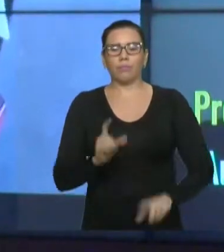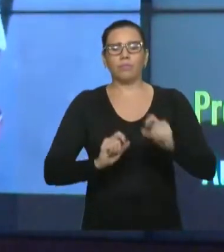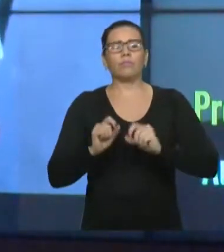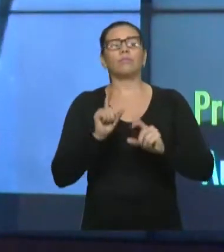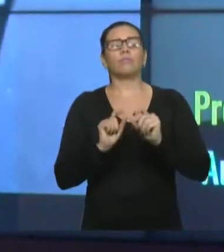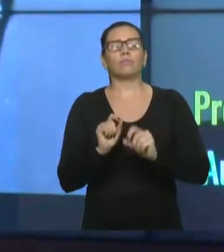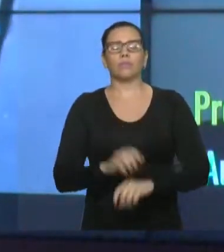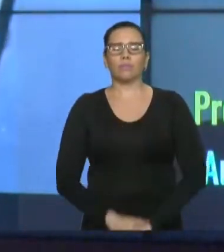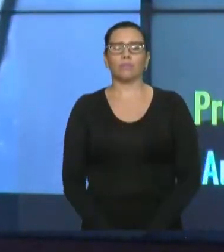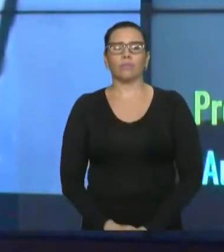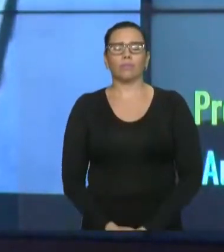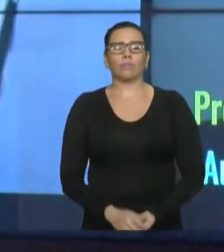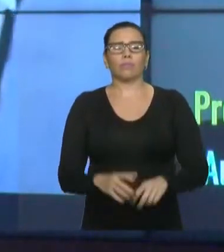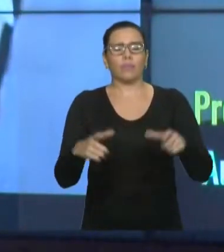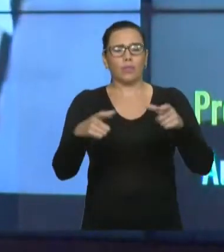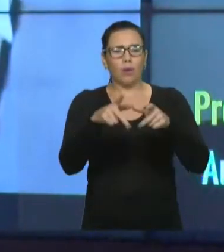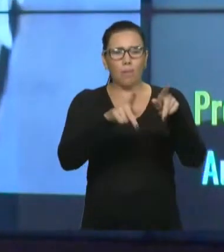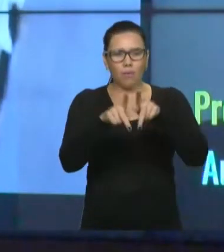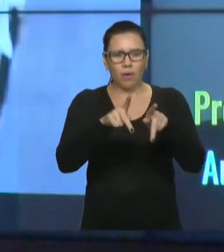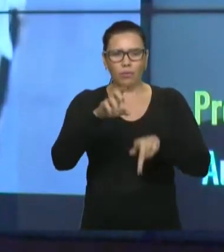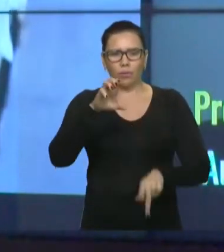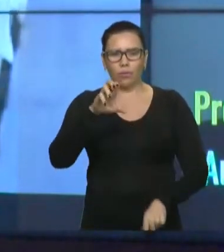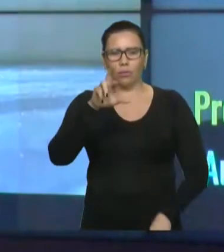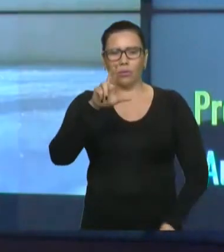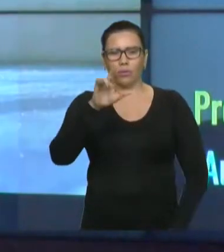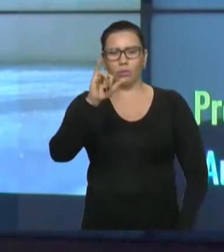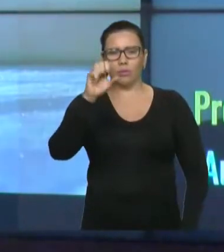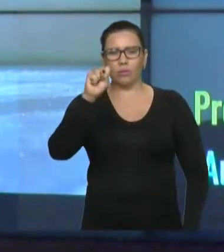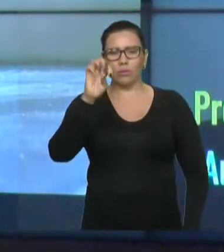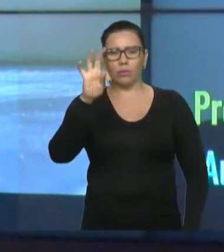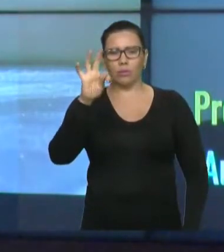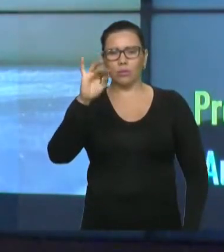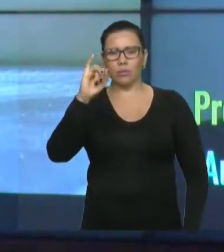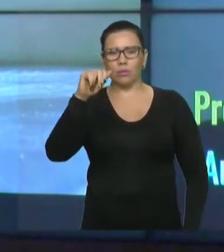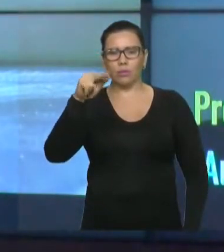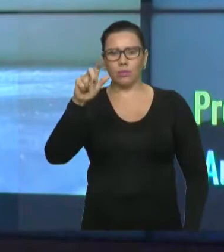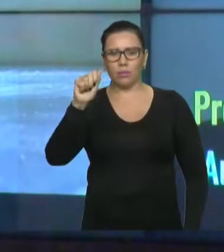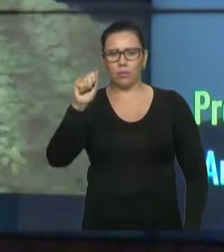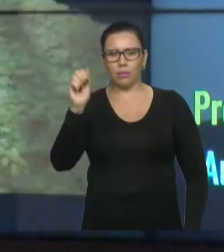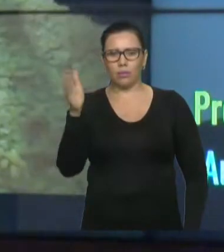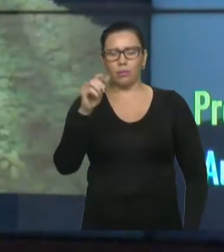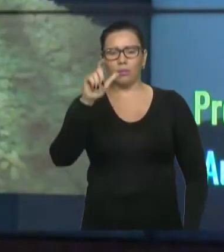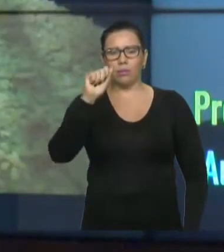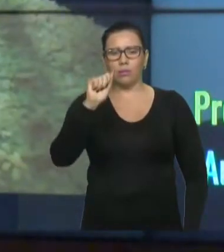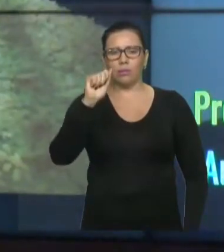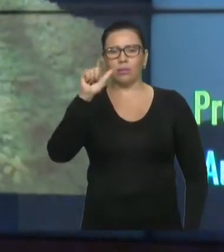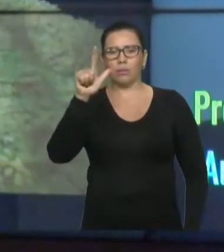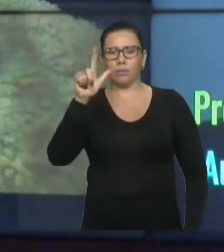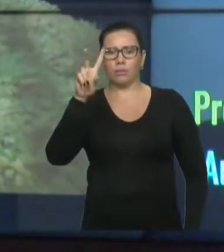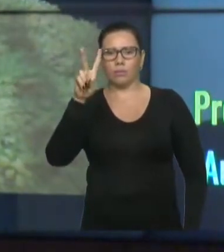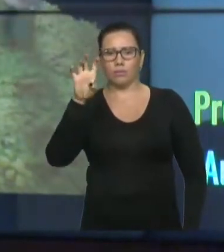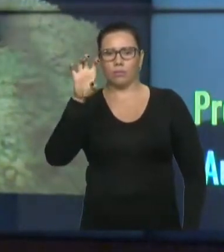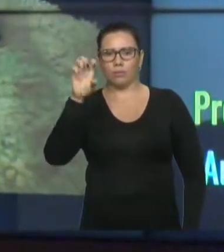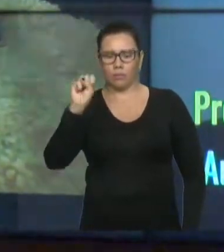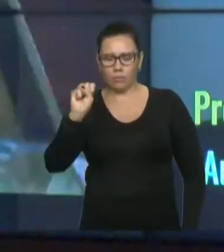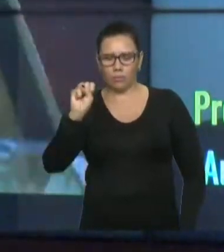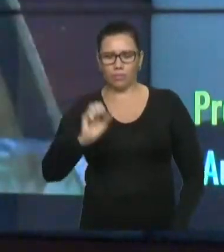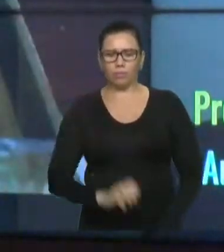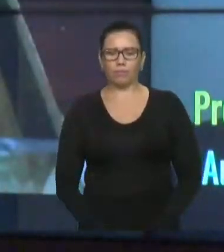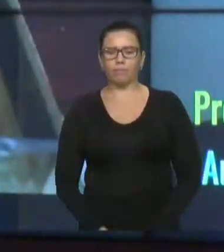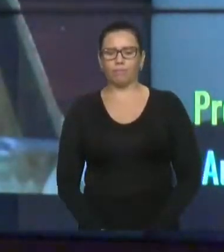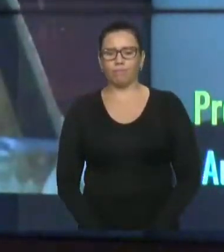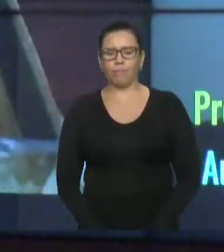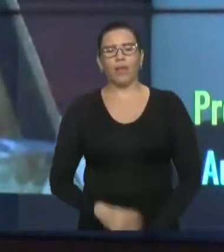onde nós fizemos um empreendimento, deputado César Pires, um